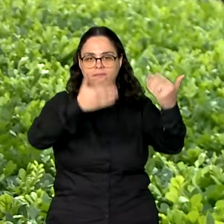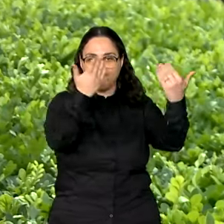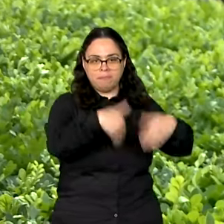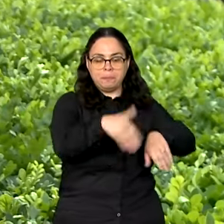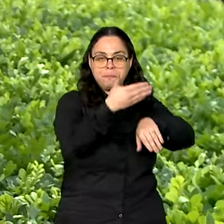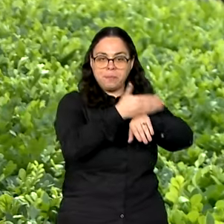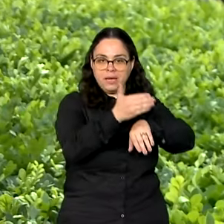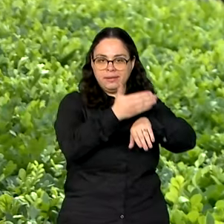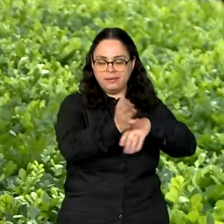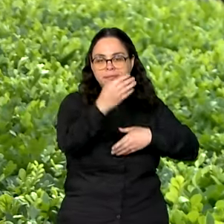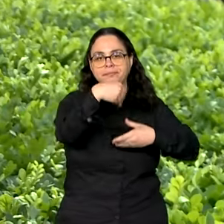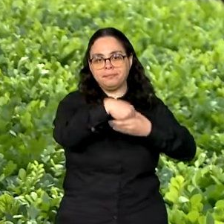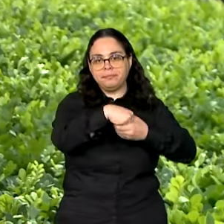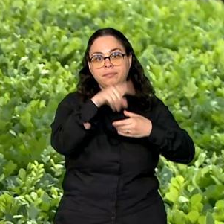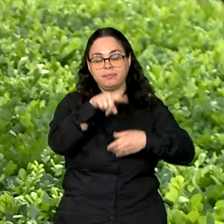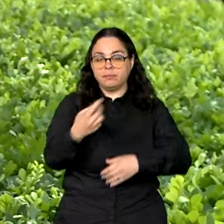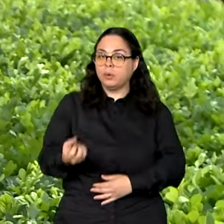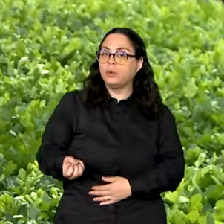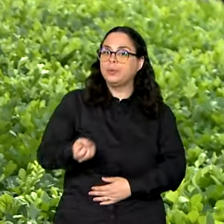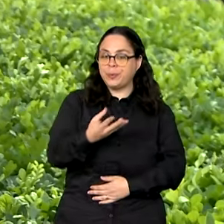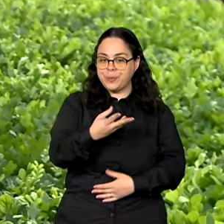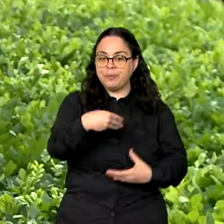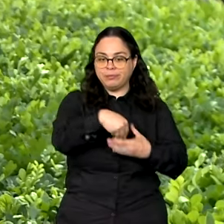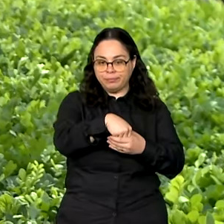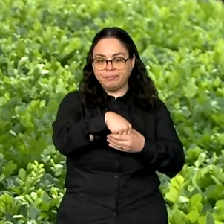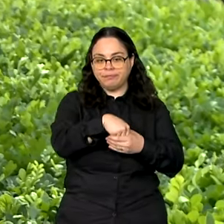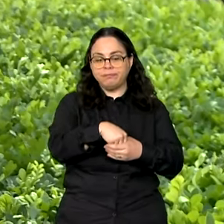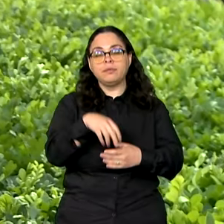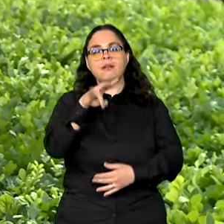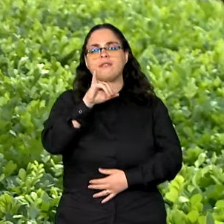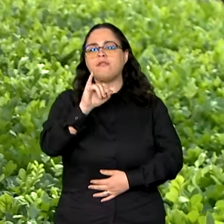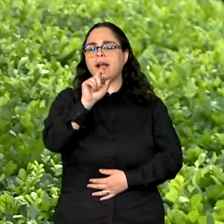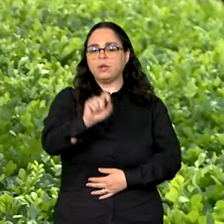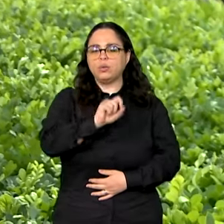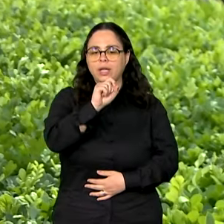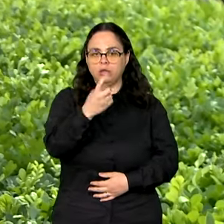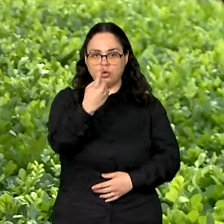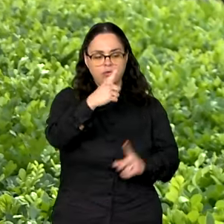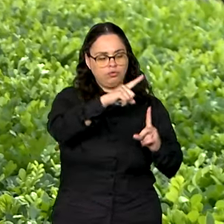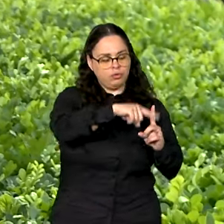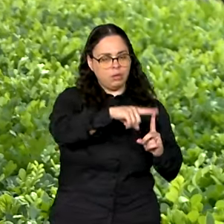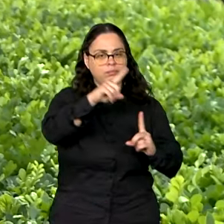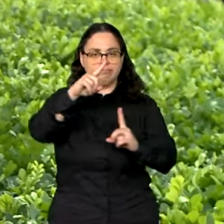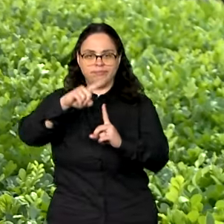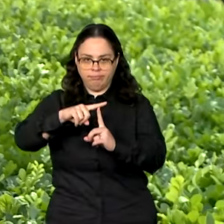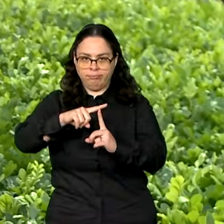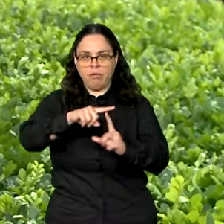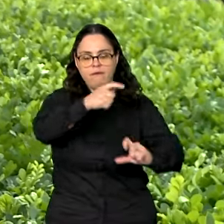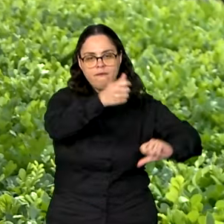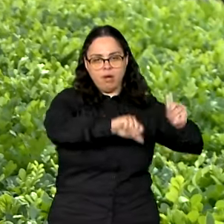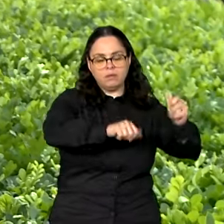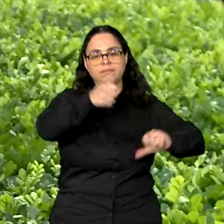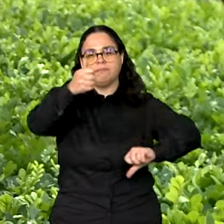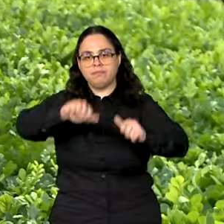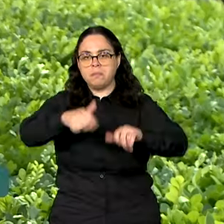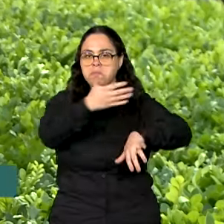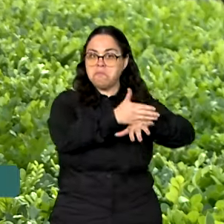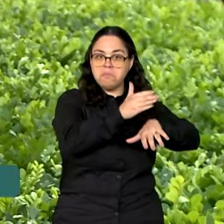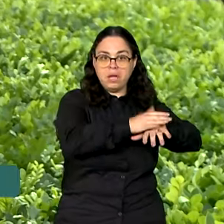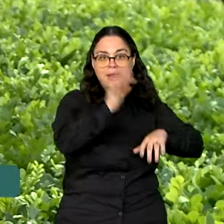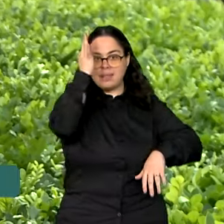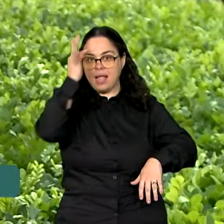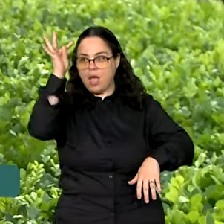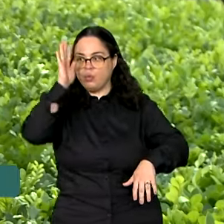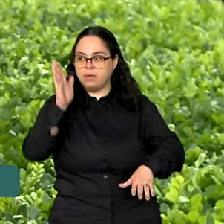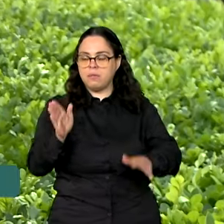prática que é uma novidade. Então, serão dois tipos de avaliação, a prática e a teórica.